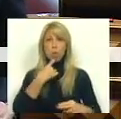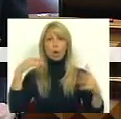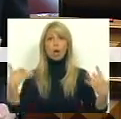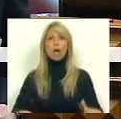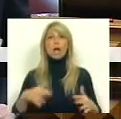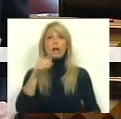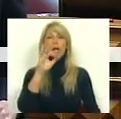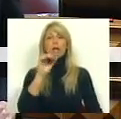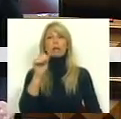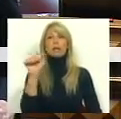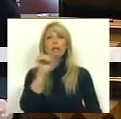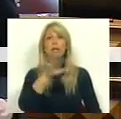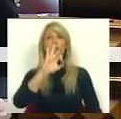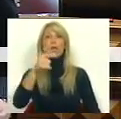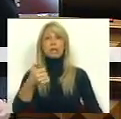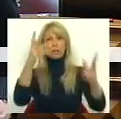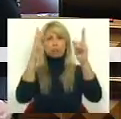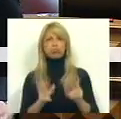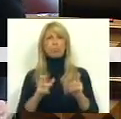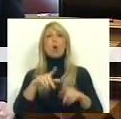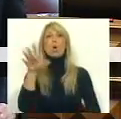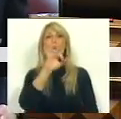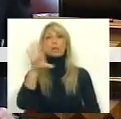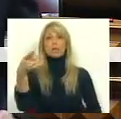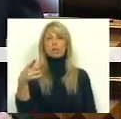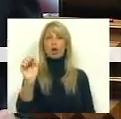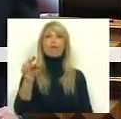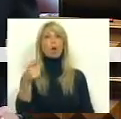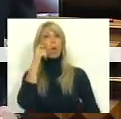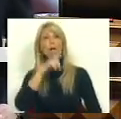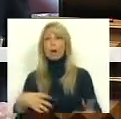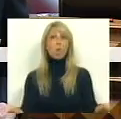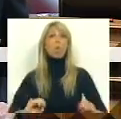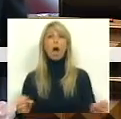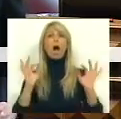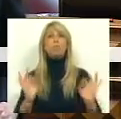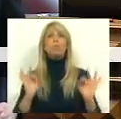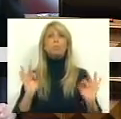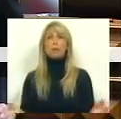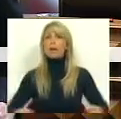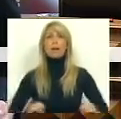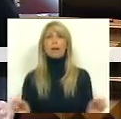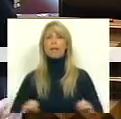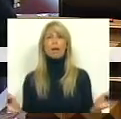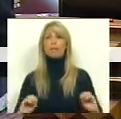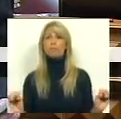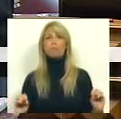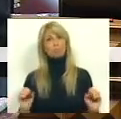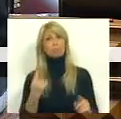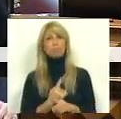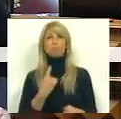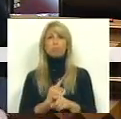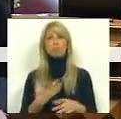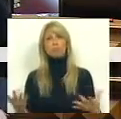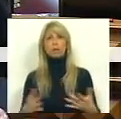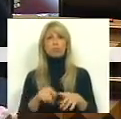545 para 419 euros naqueles que não têm nada de nada, indo inclusive aos menores